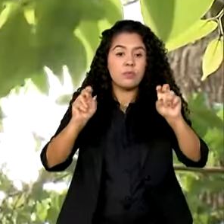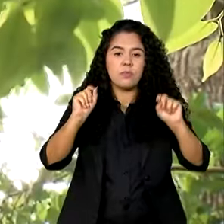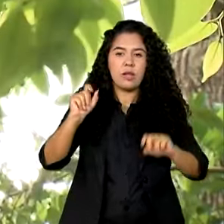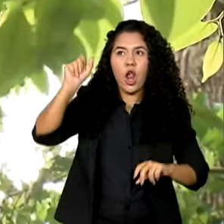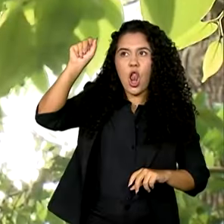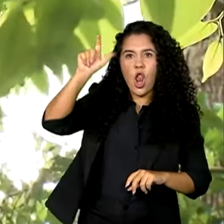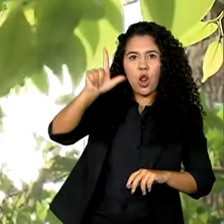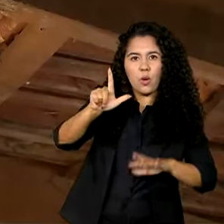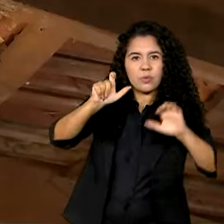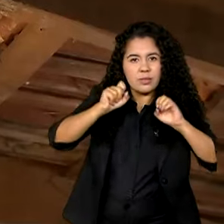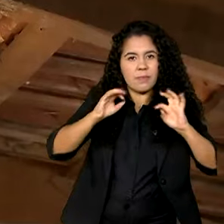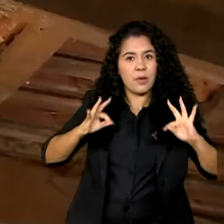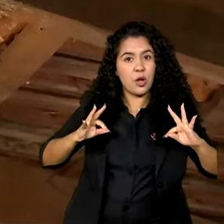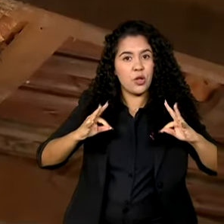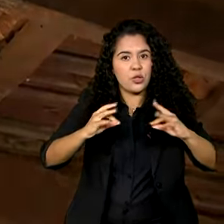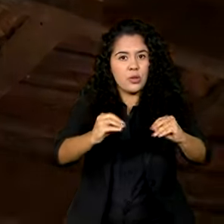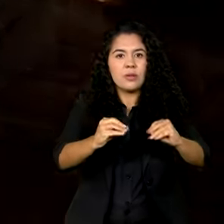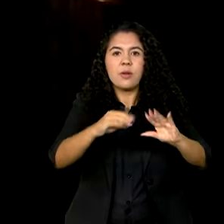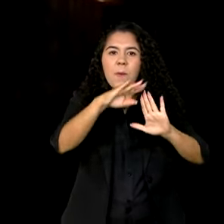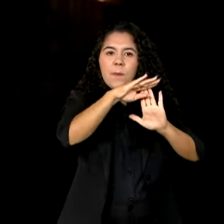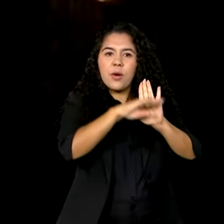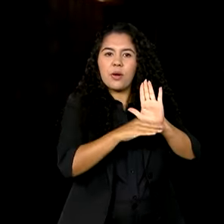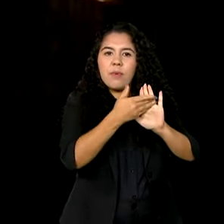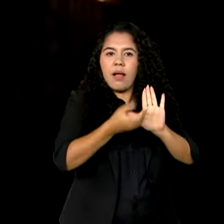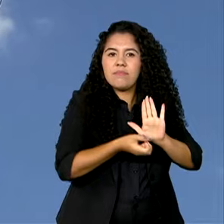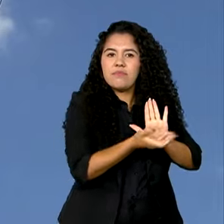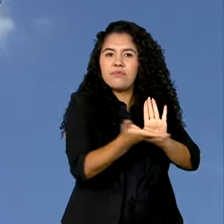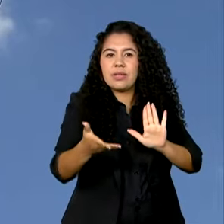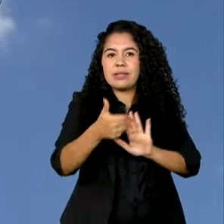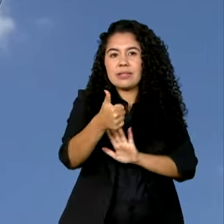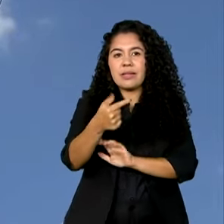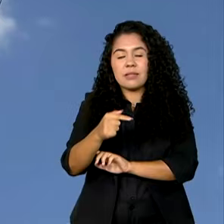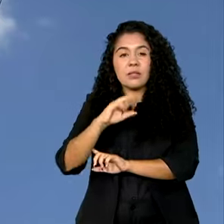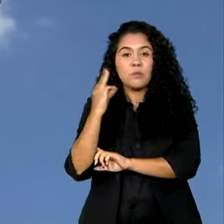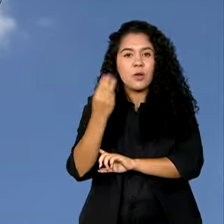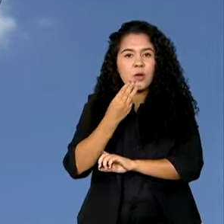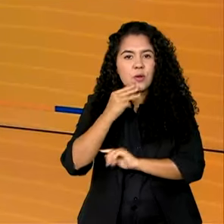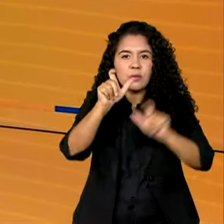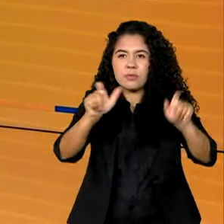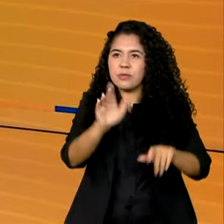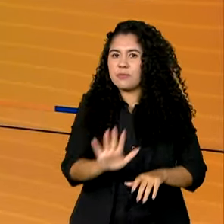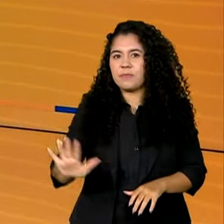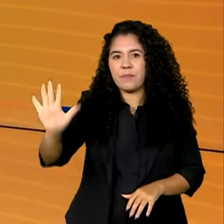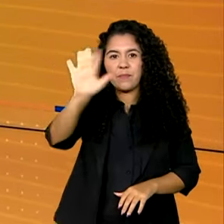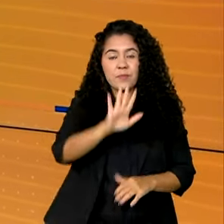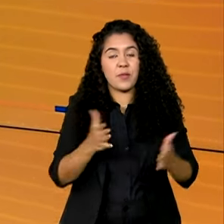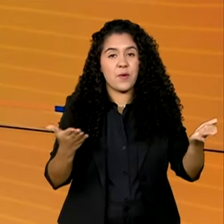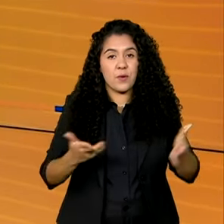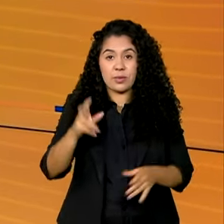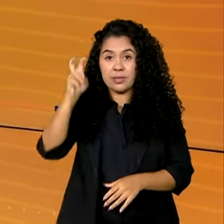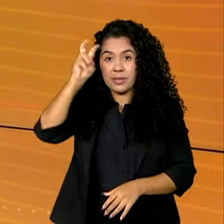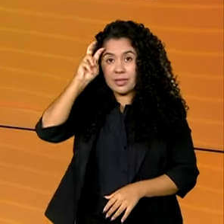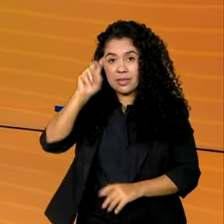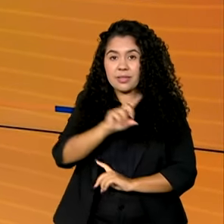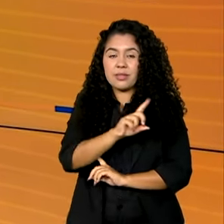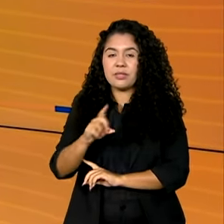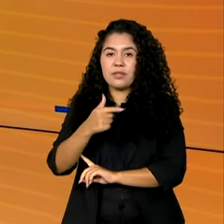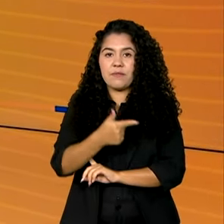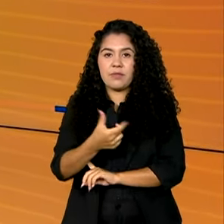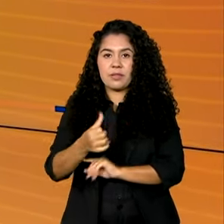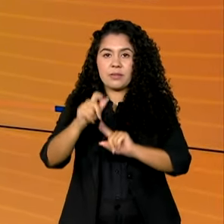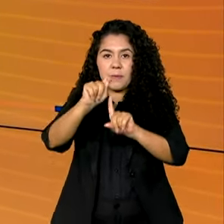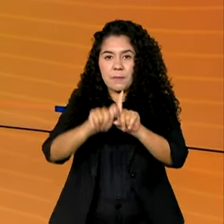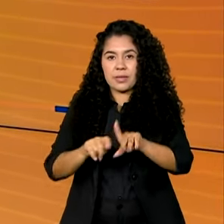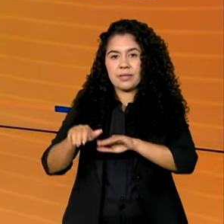Todos. O programa já atendeu 17 milhões e meio de pessoas em todo o país. Quinta-feira, 26 de